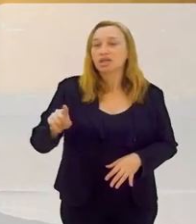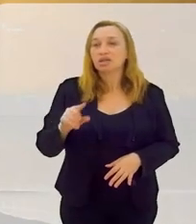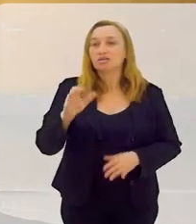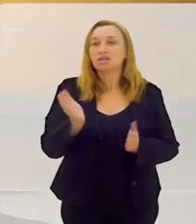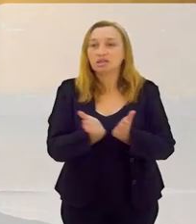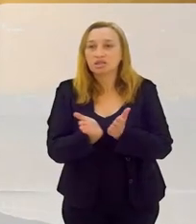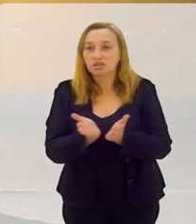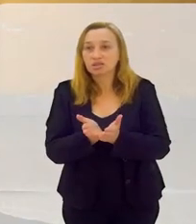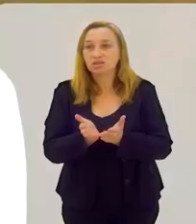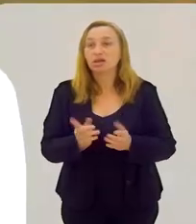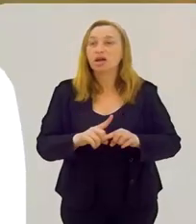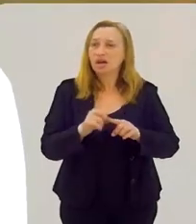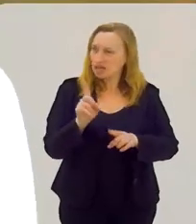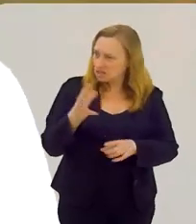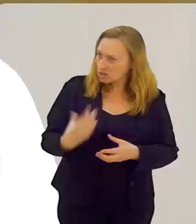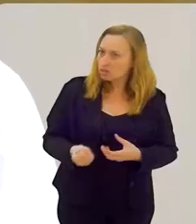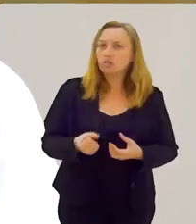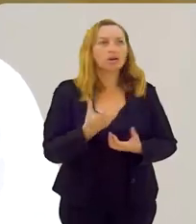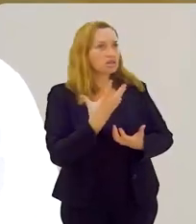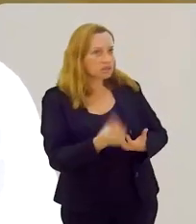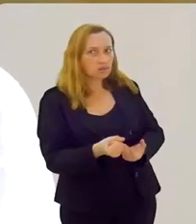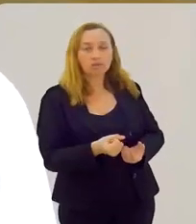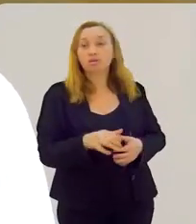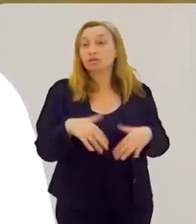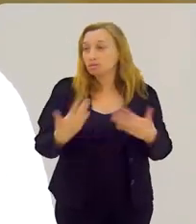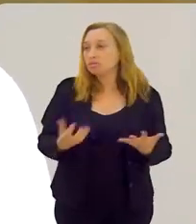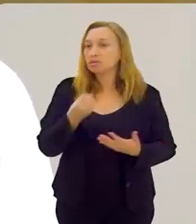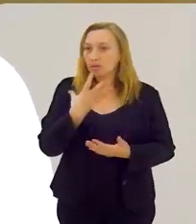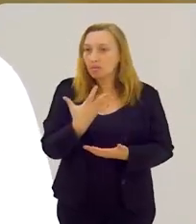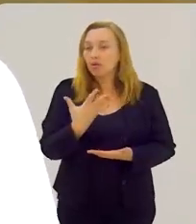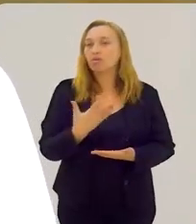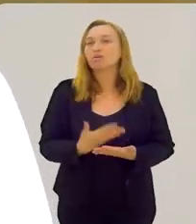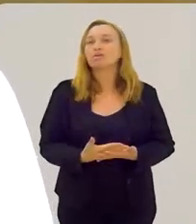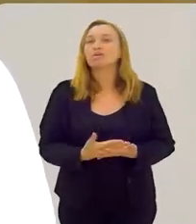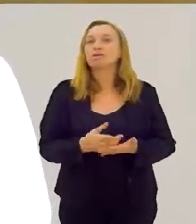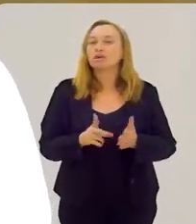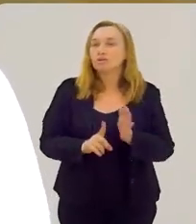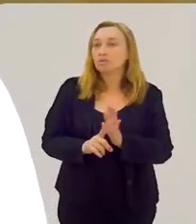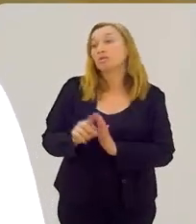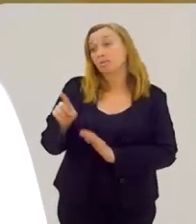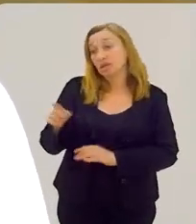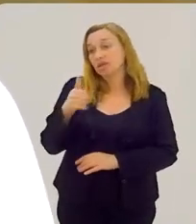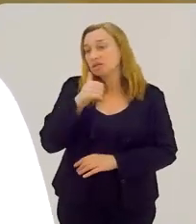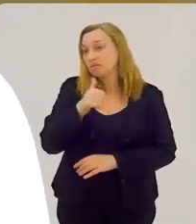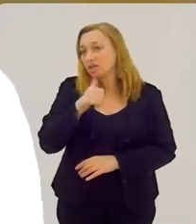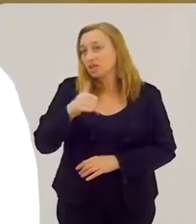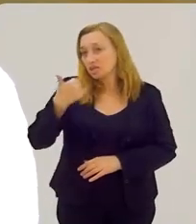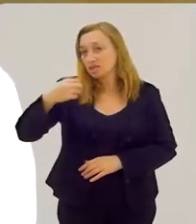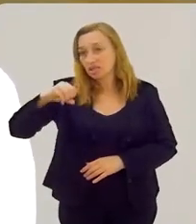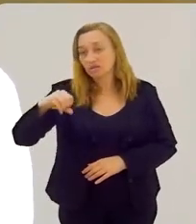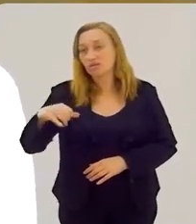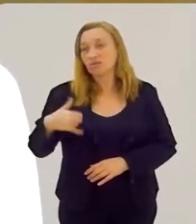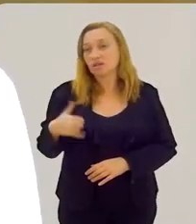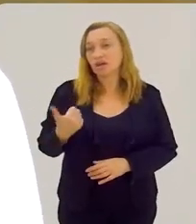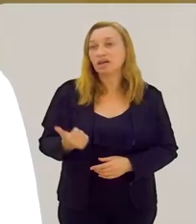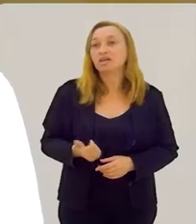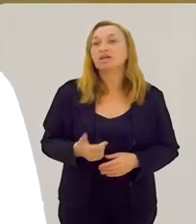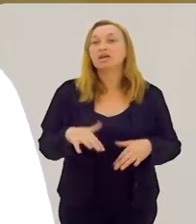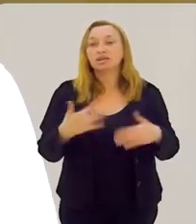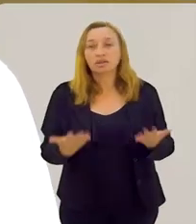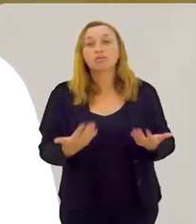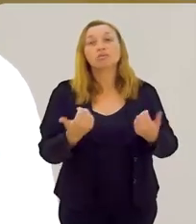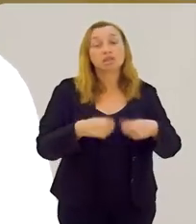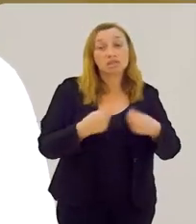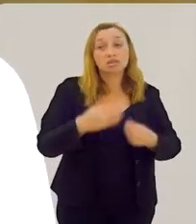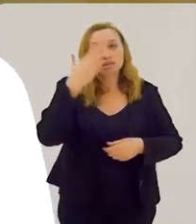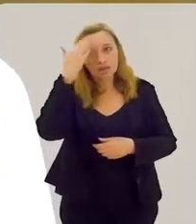ela tem frequentado a igreja evangélica. E ela aceitou? Aceitou. Então, tá bom, porque você é uma menina de 19 anos, apesar de você ter 19 pra mim, você é uma menina,